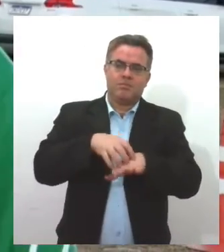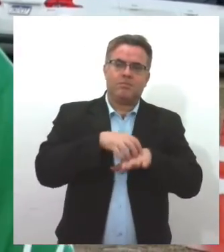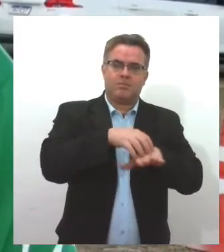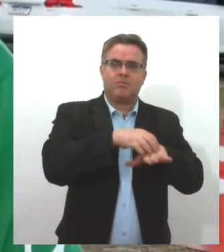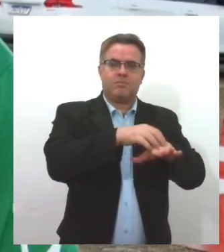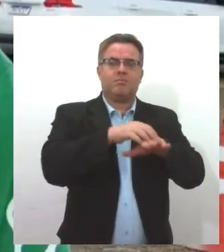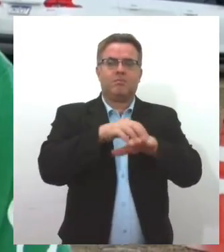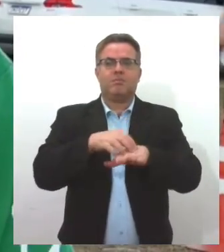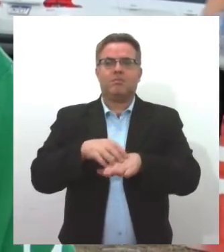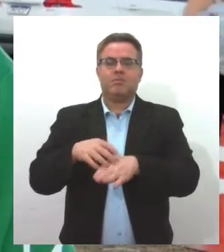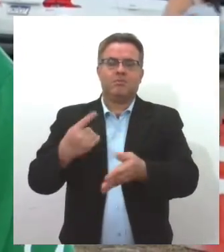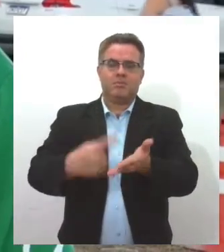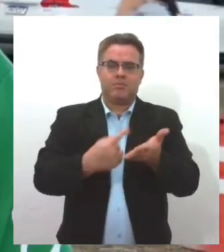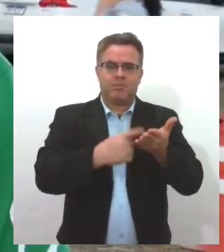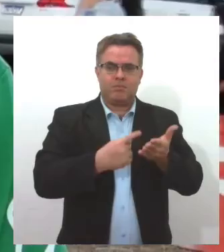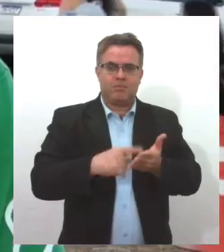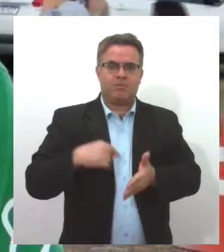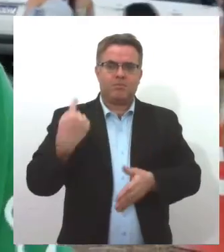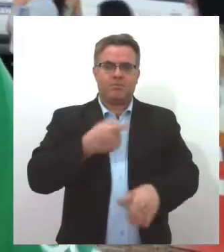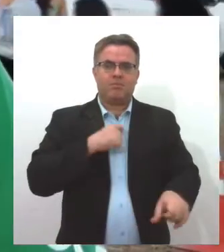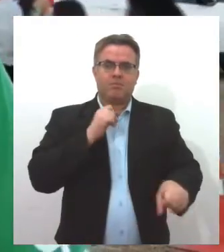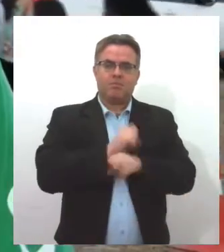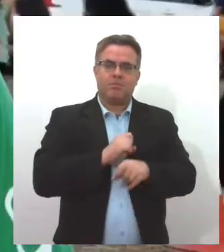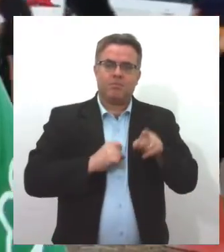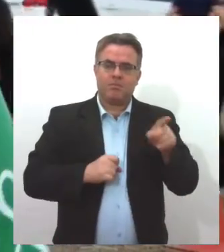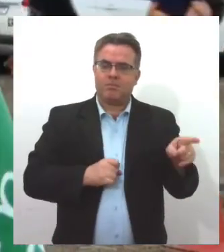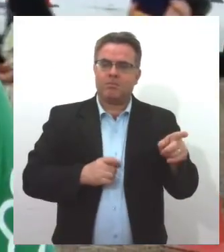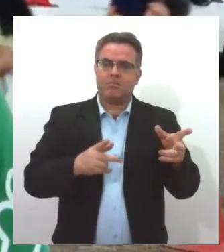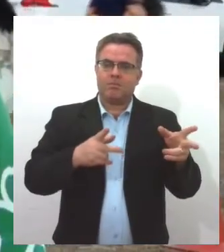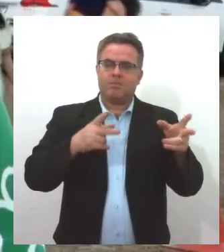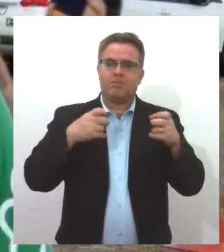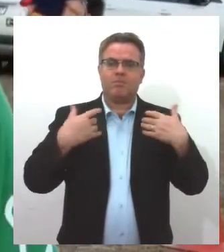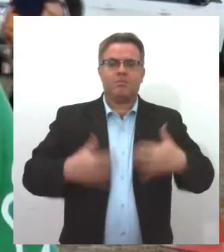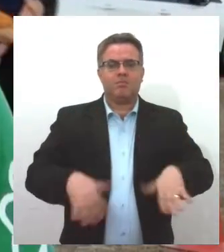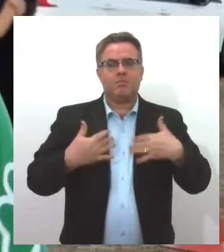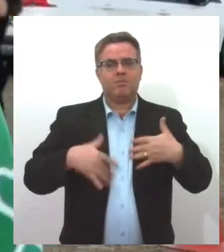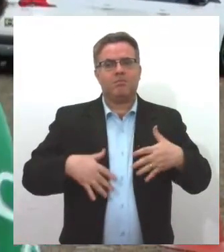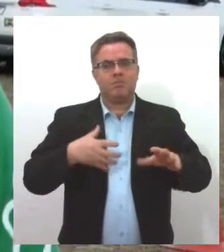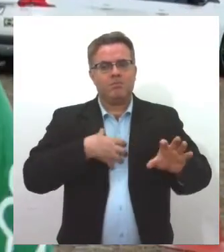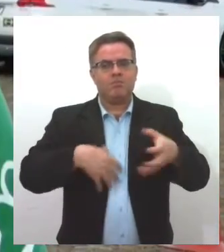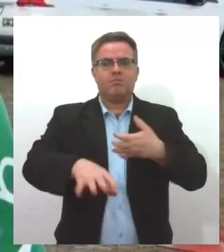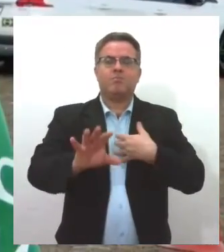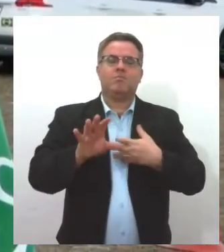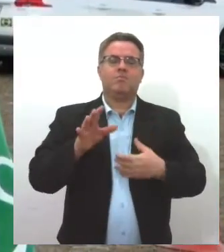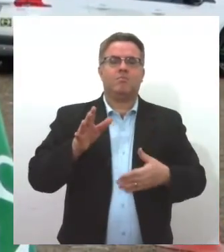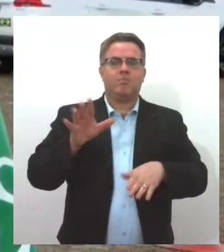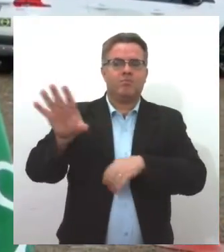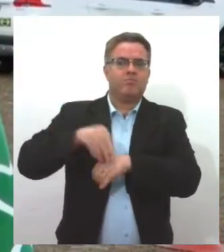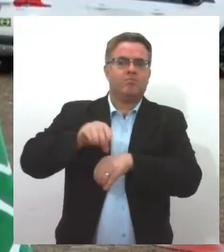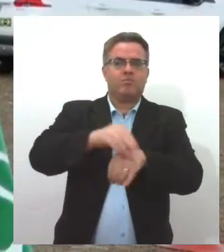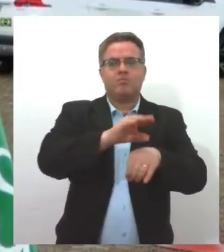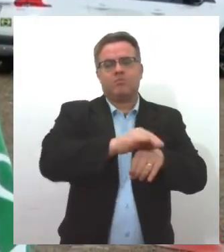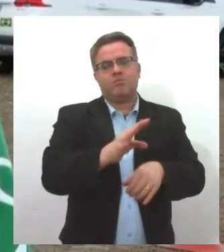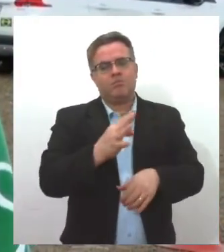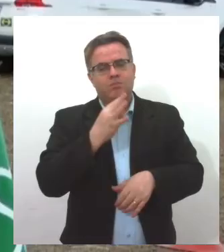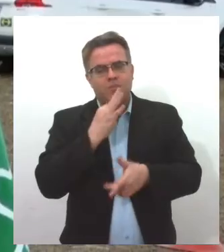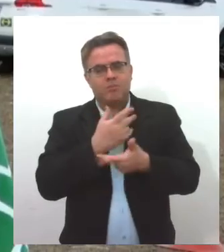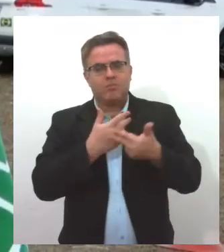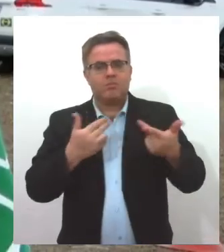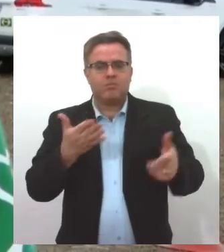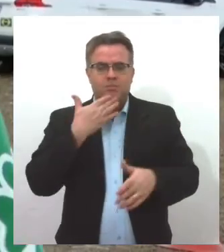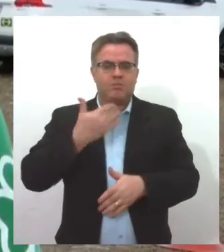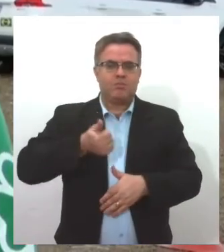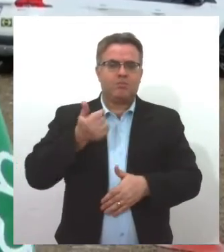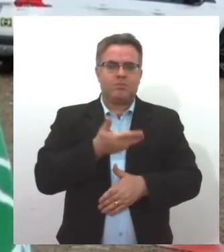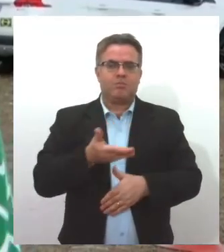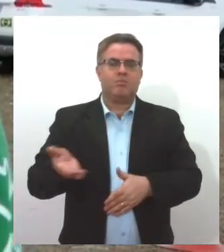que necessitasse e a gente acabou parando ali no Alok e criando vínculos com as pessoas, ouvindo as histórias delas e conhecendo um pouquinho e não conseguiu sair mais de lá.